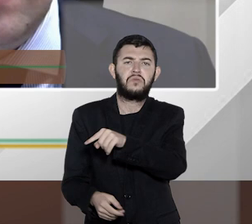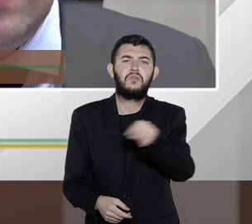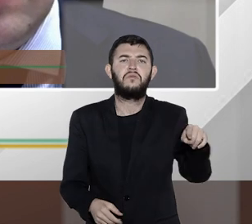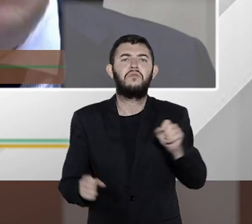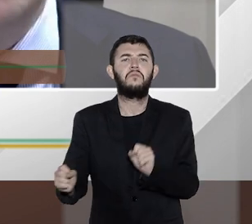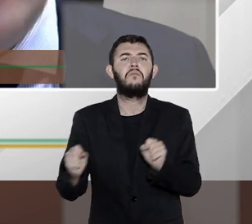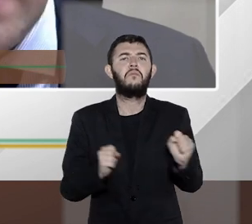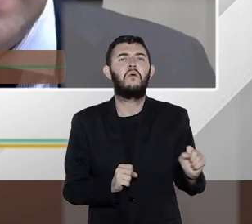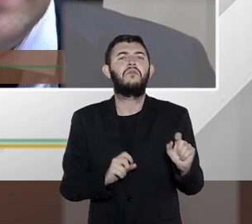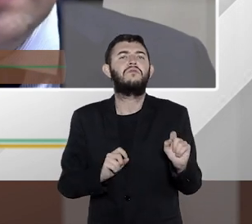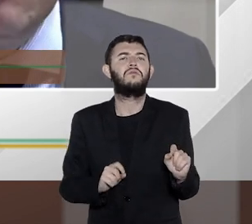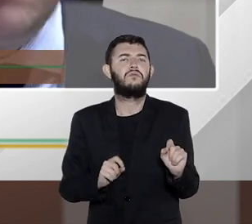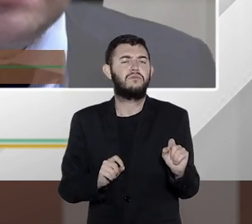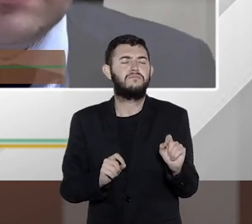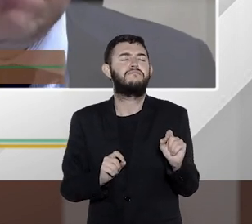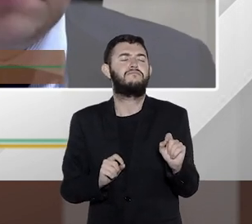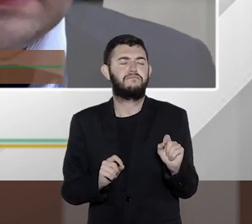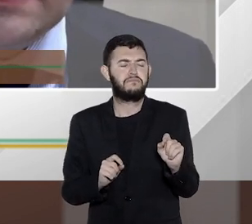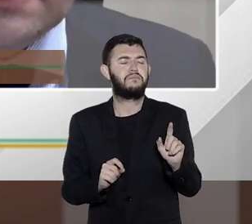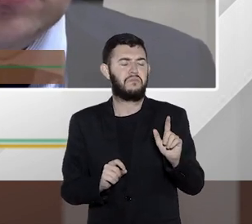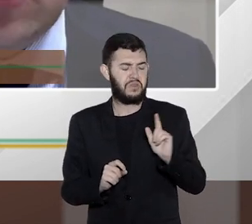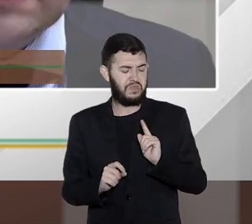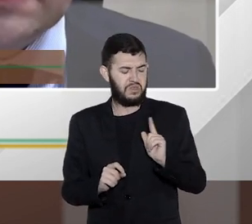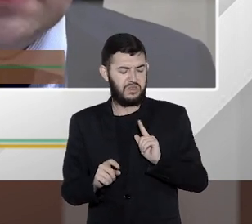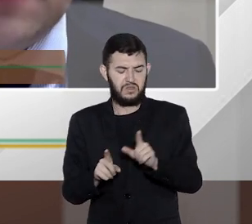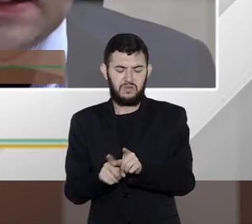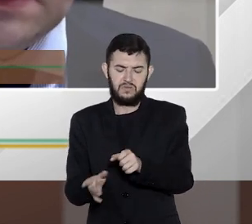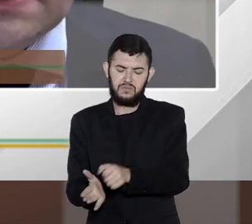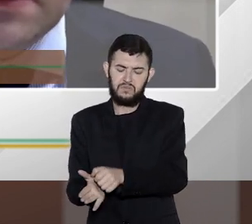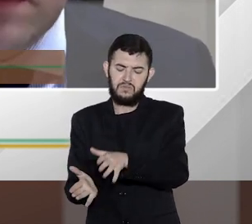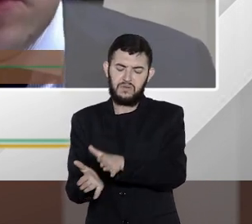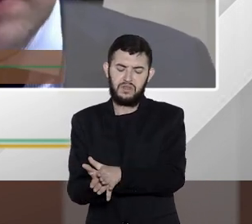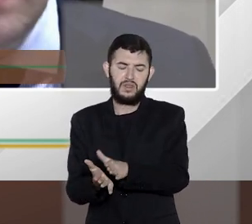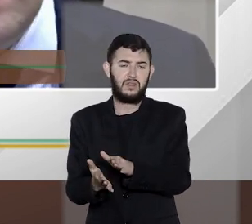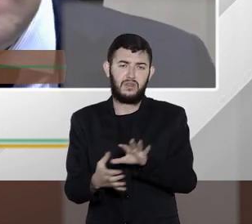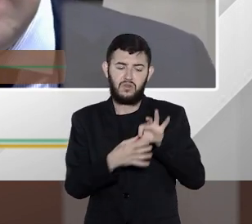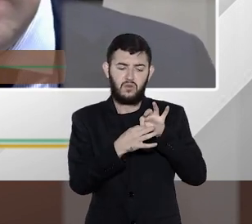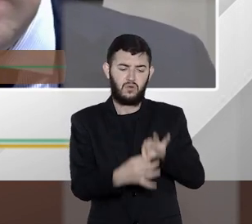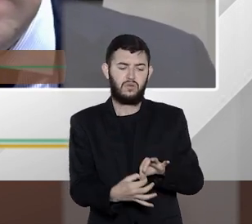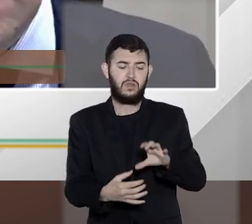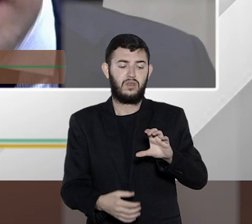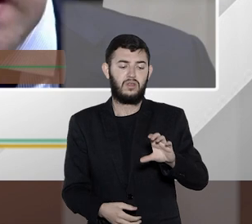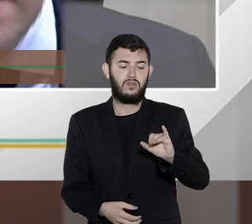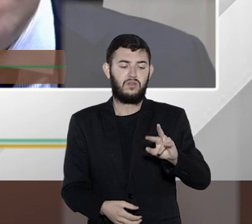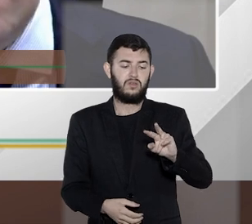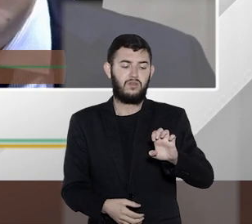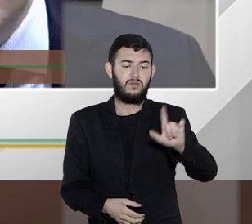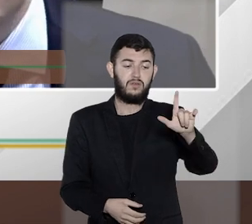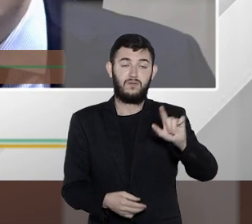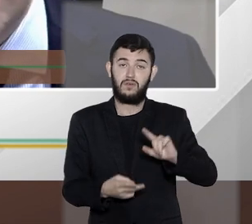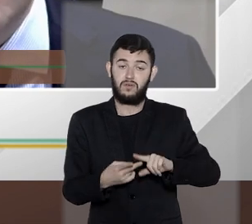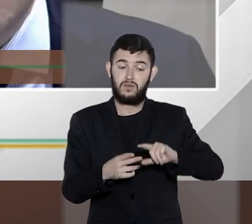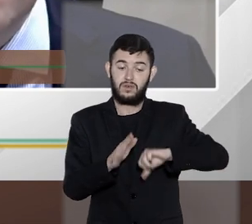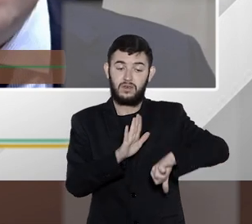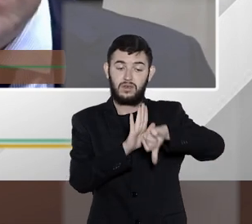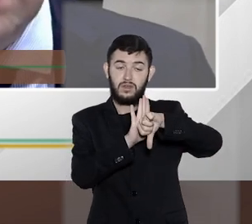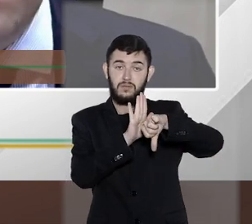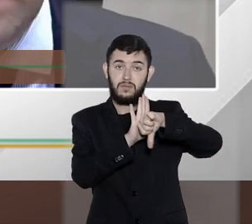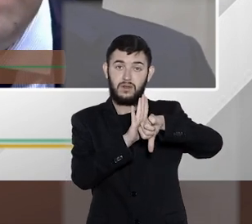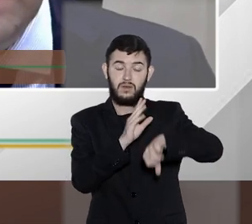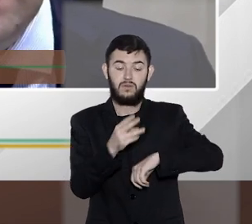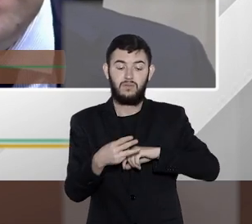acumular penalizações na esfera cível, na esfera criminal e na esfera